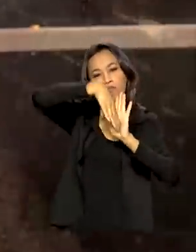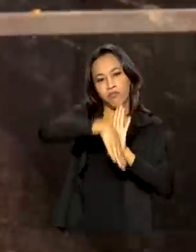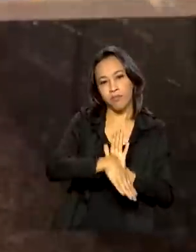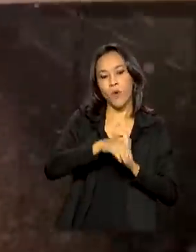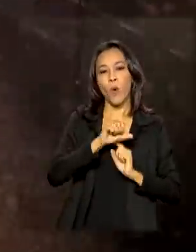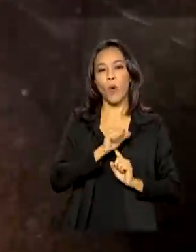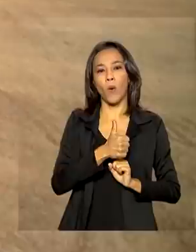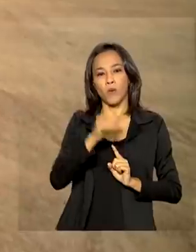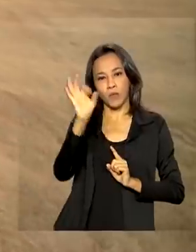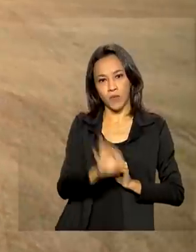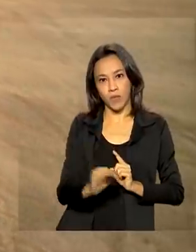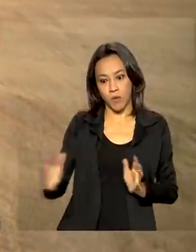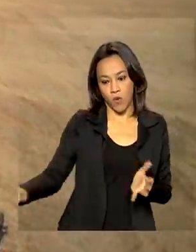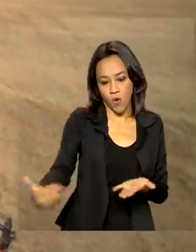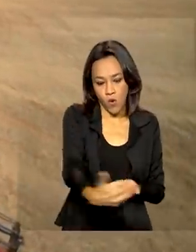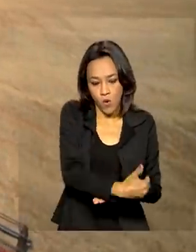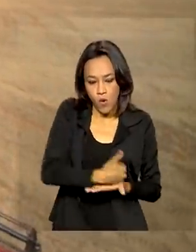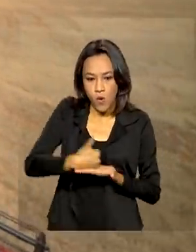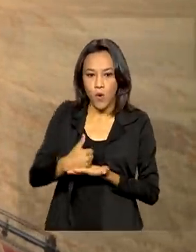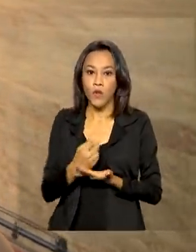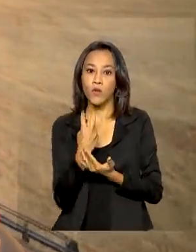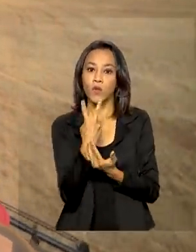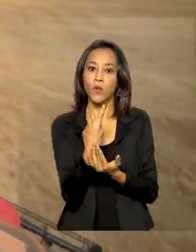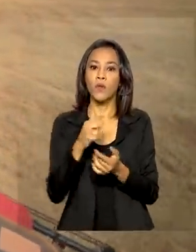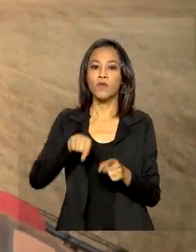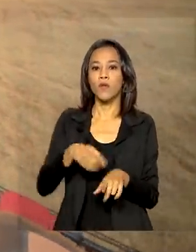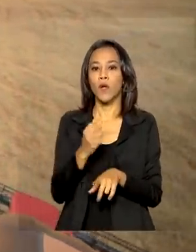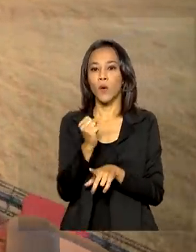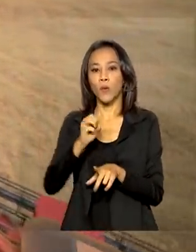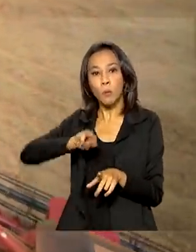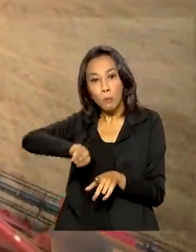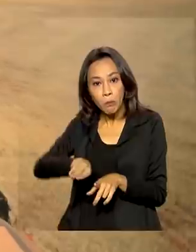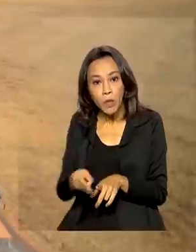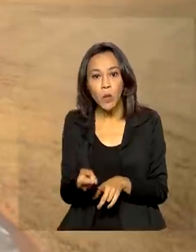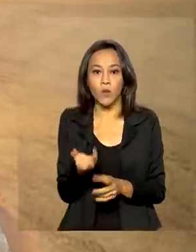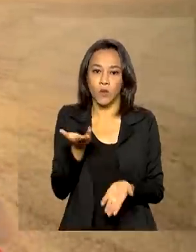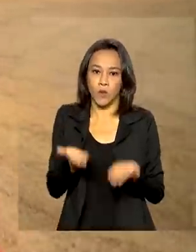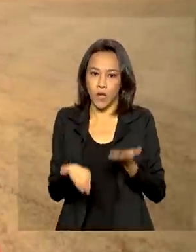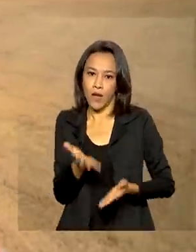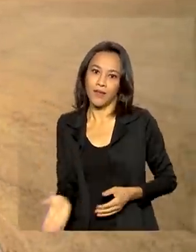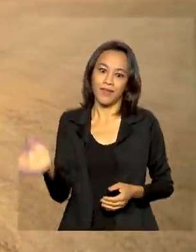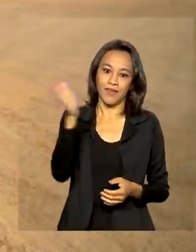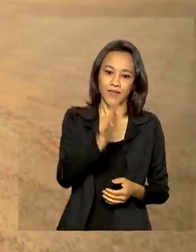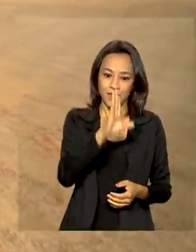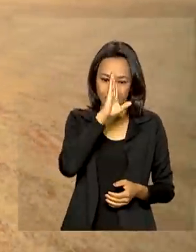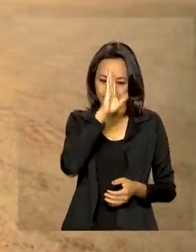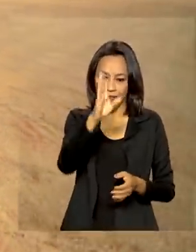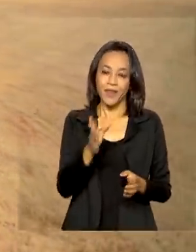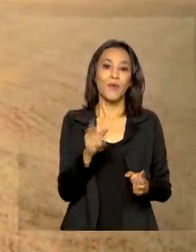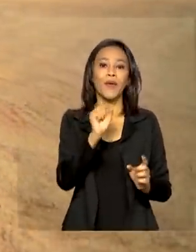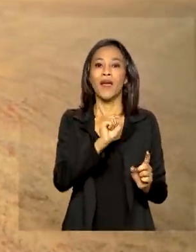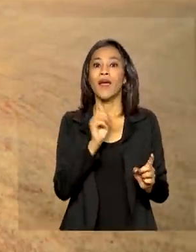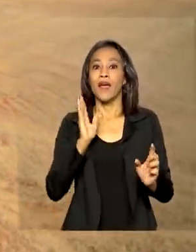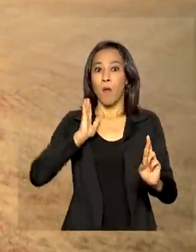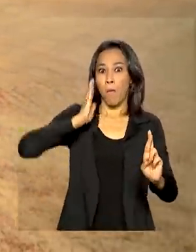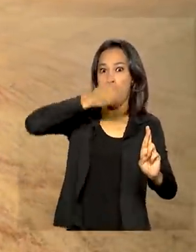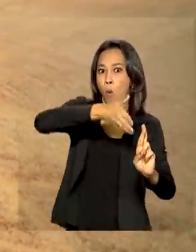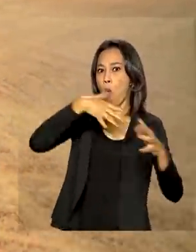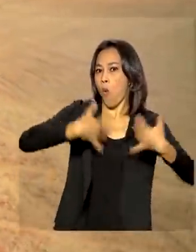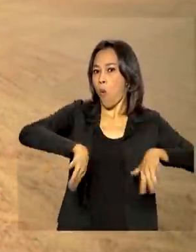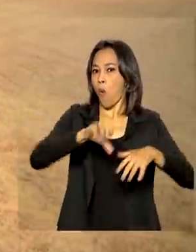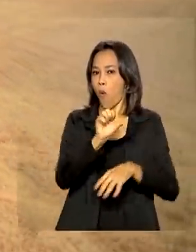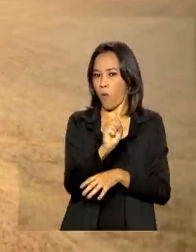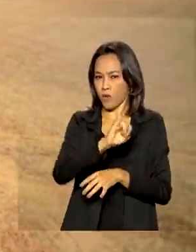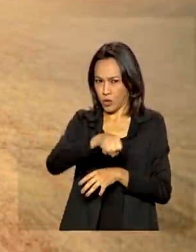% com colheita prevista de 2,8 milhões de toneladas. E o destaque é a soja, com produção recorde